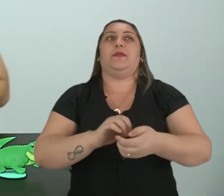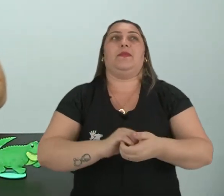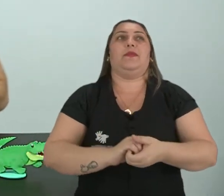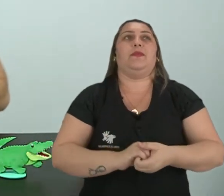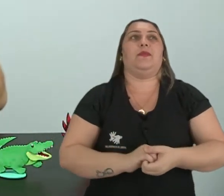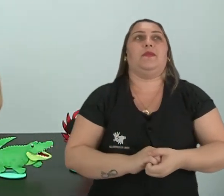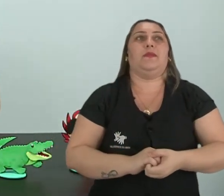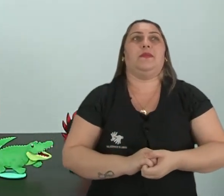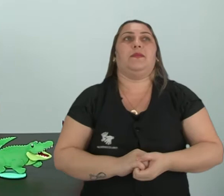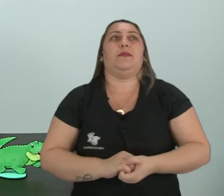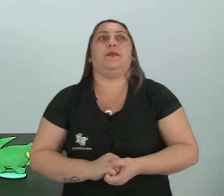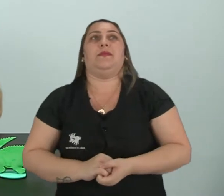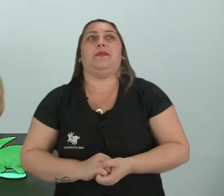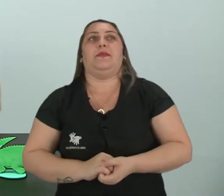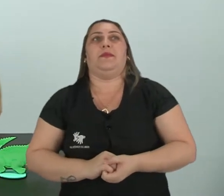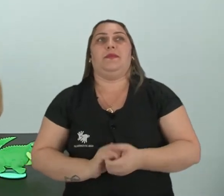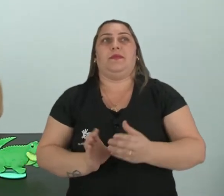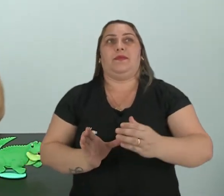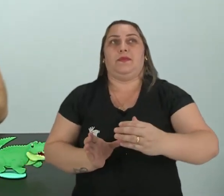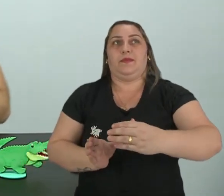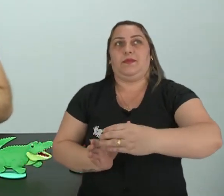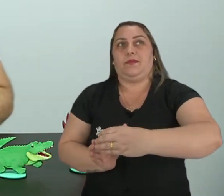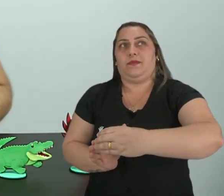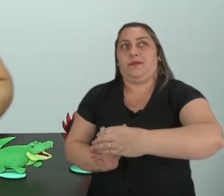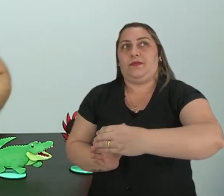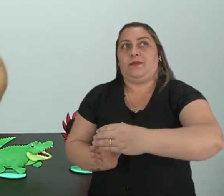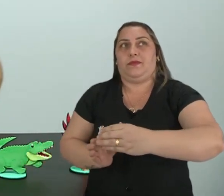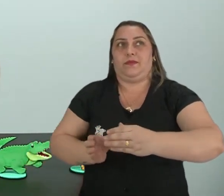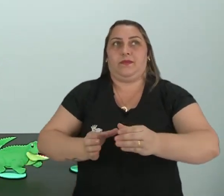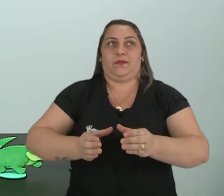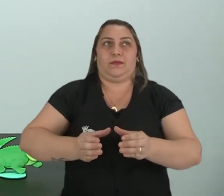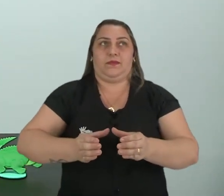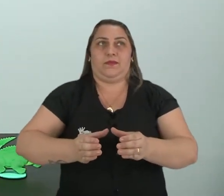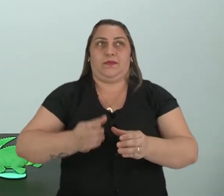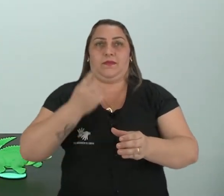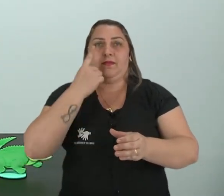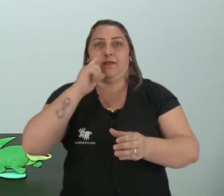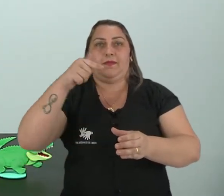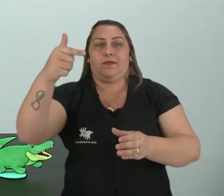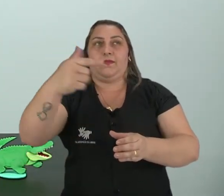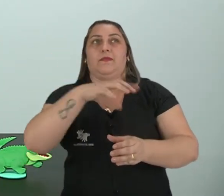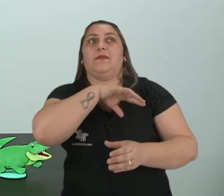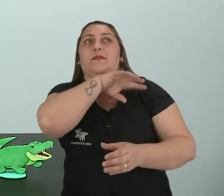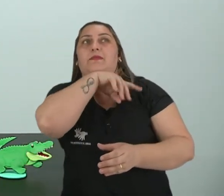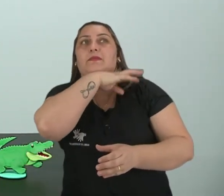No meio termo, Ok? E vamos ver a outra aqui.